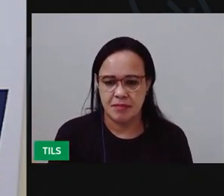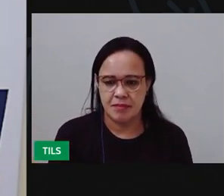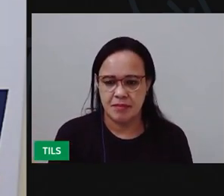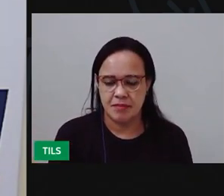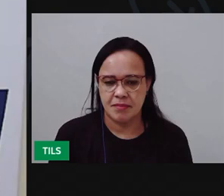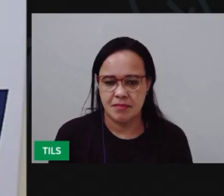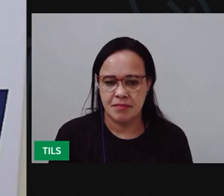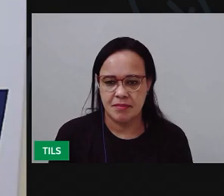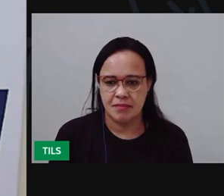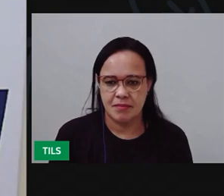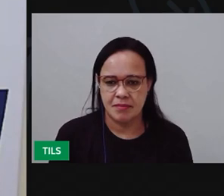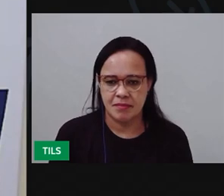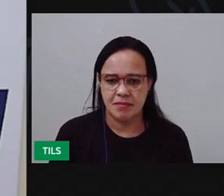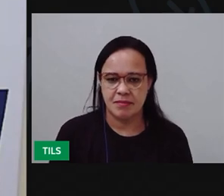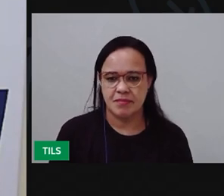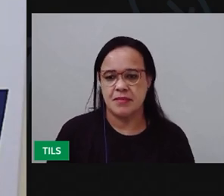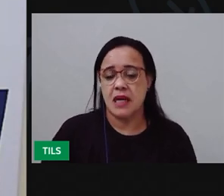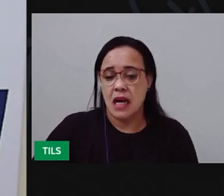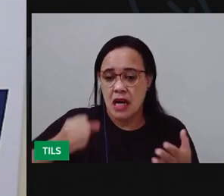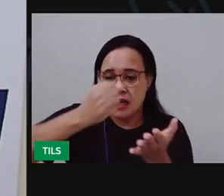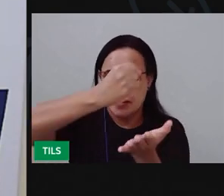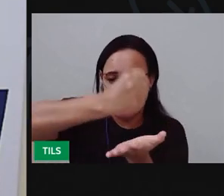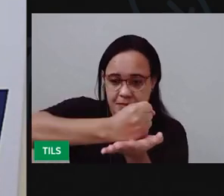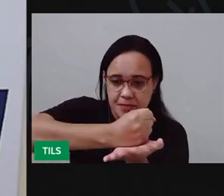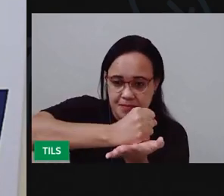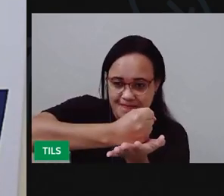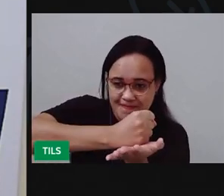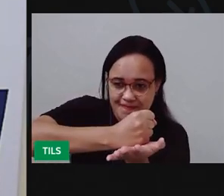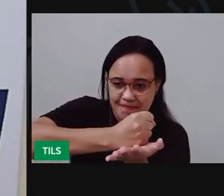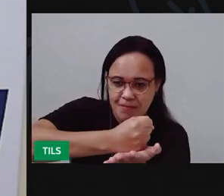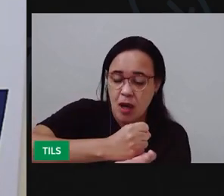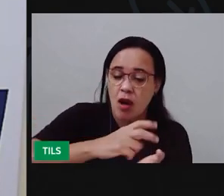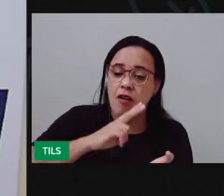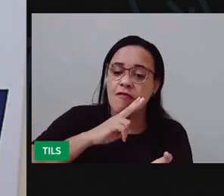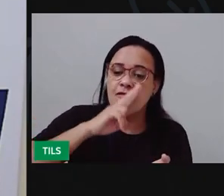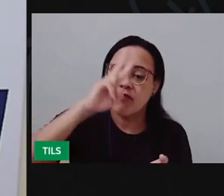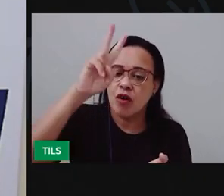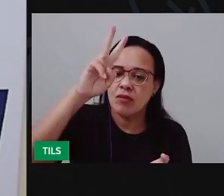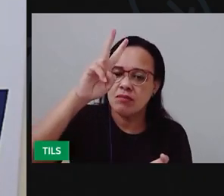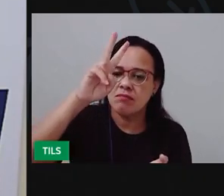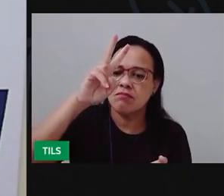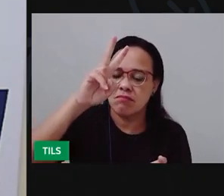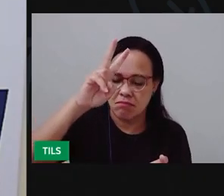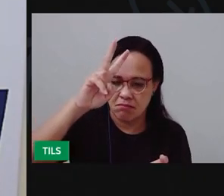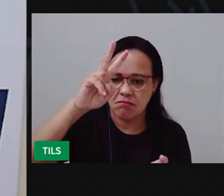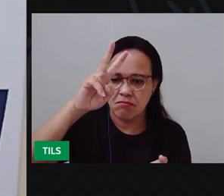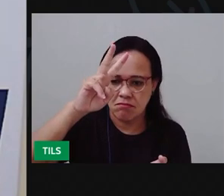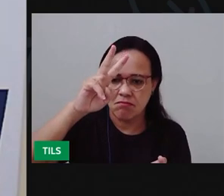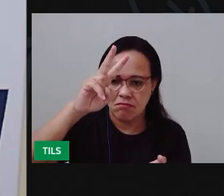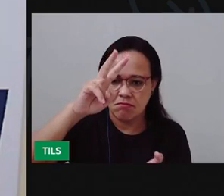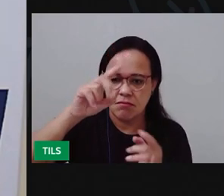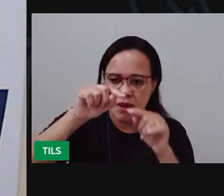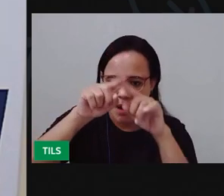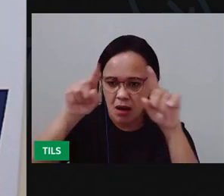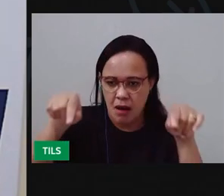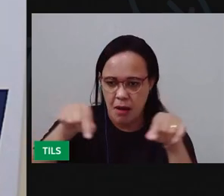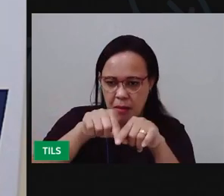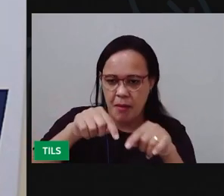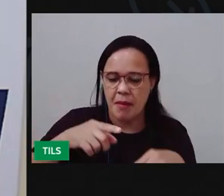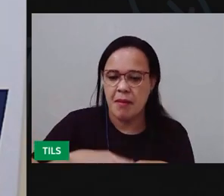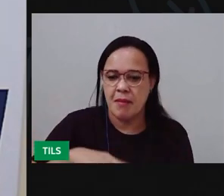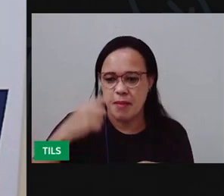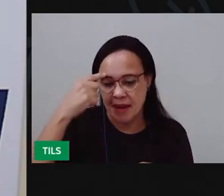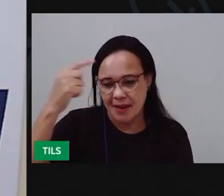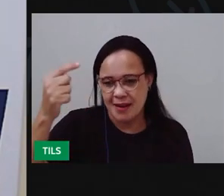E vai pressionando aí a sua plaquinha de isopor em